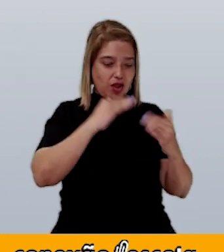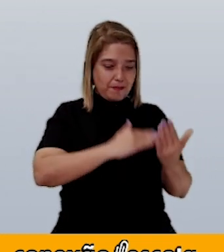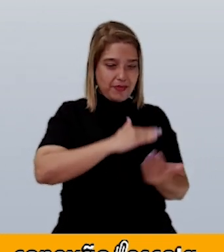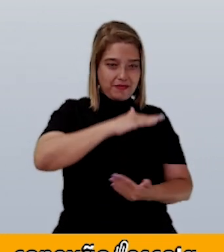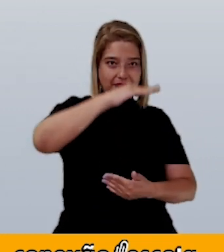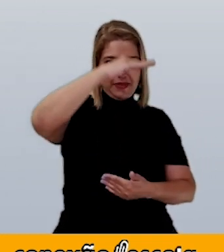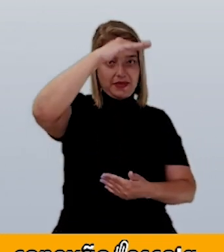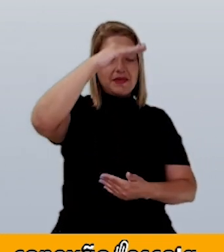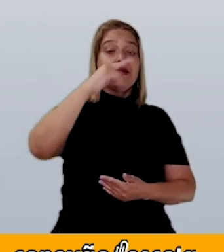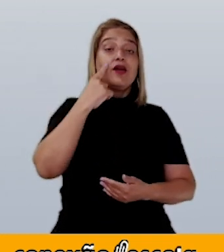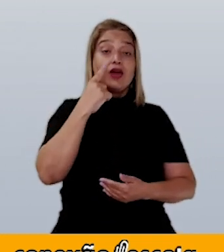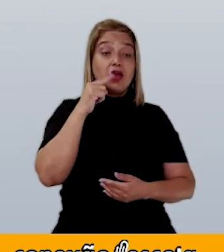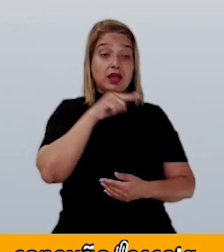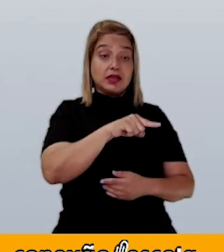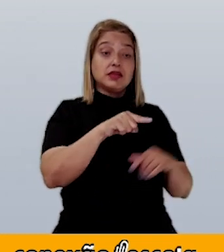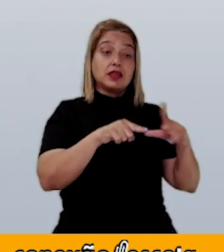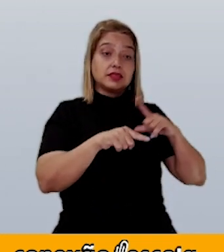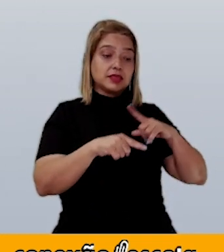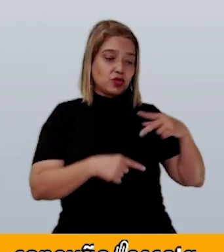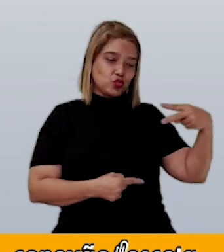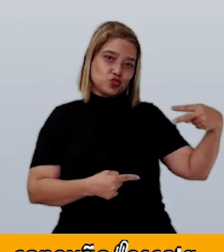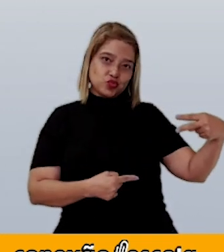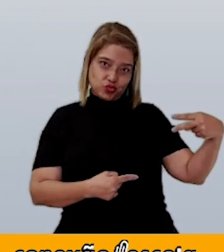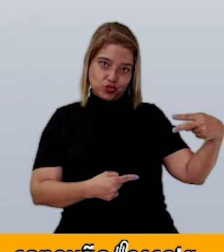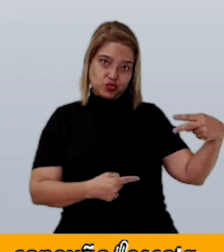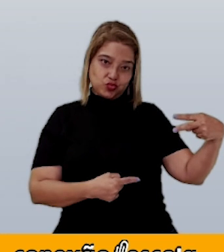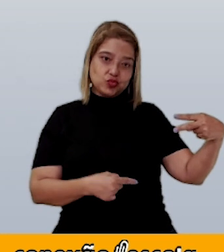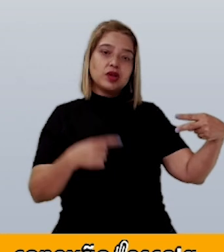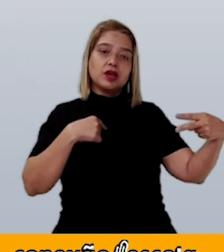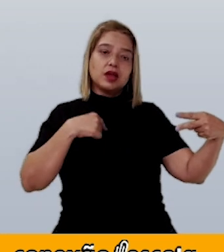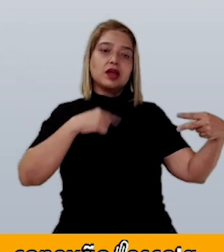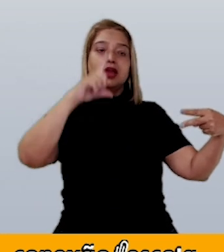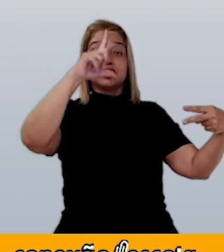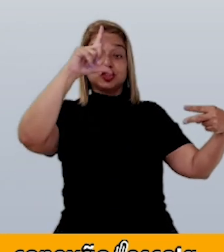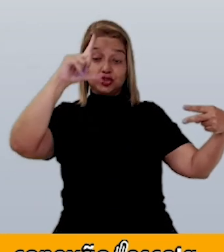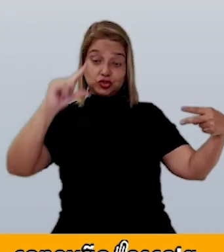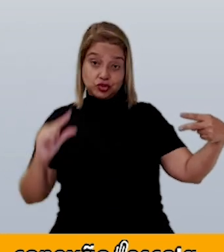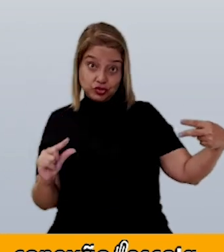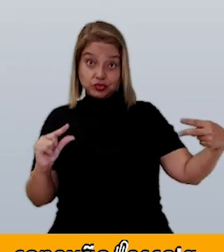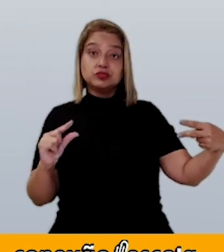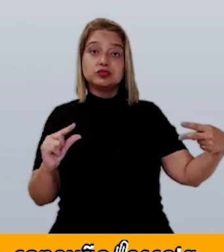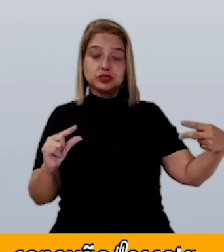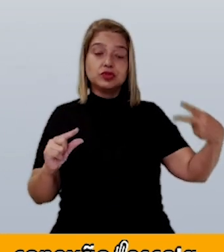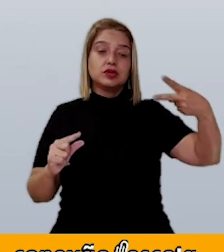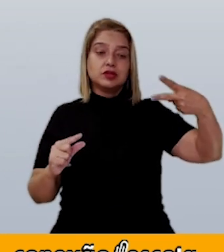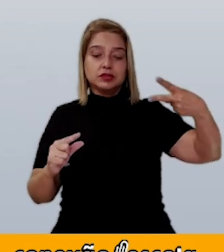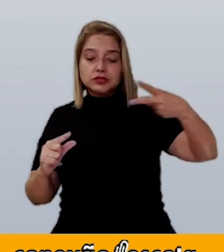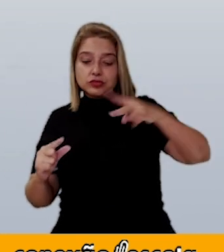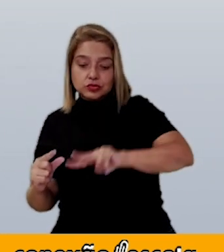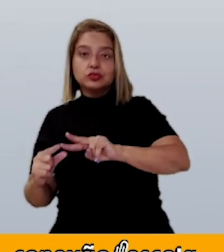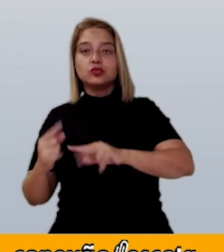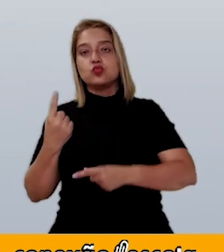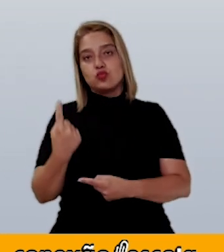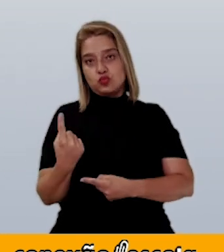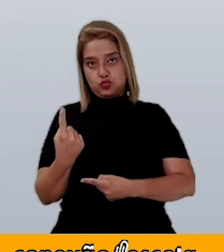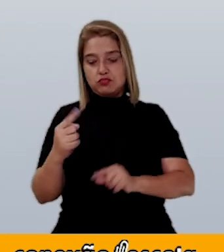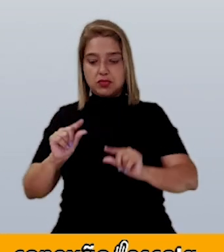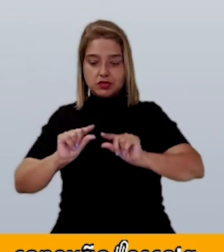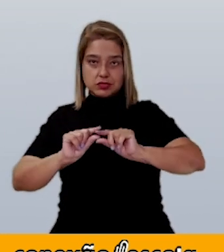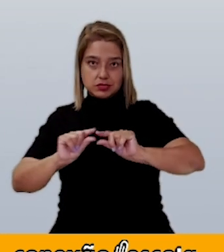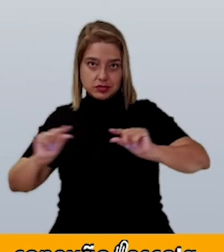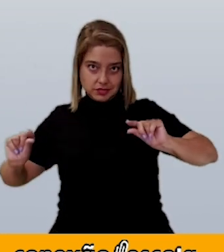Ao invés de duas linhas, eu vou ter agora que transformá-la em